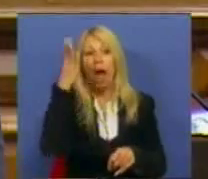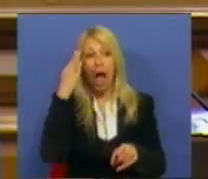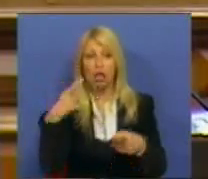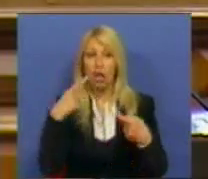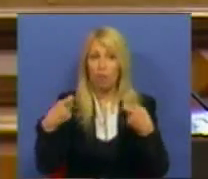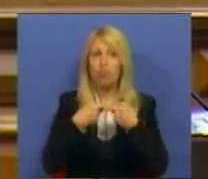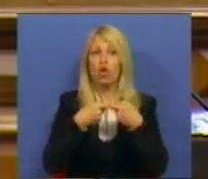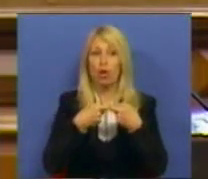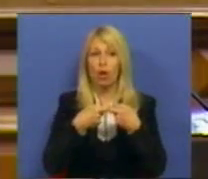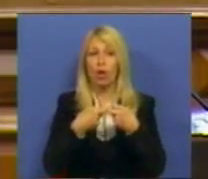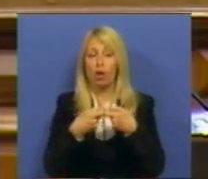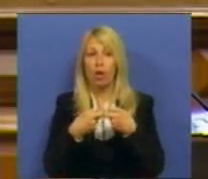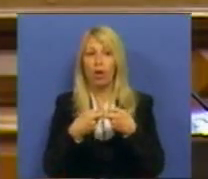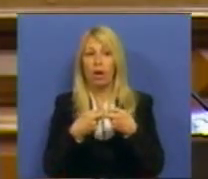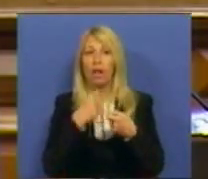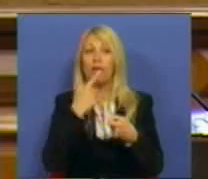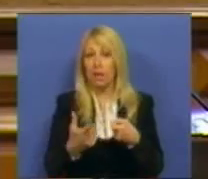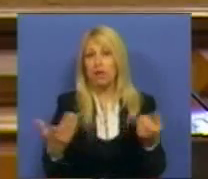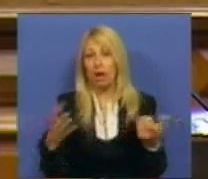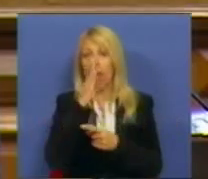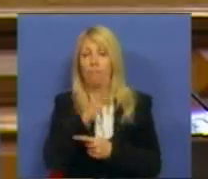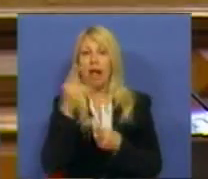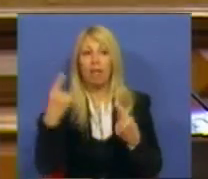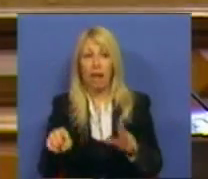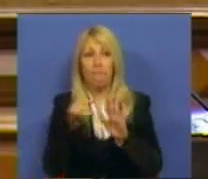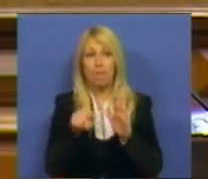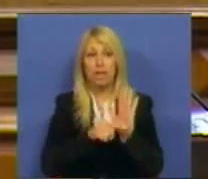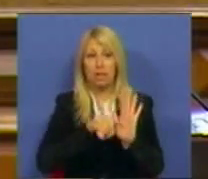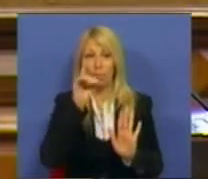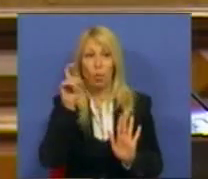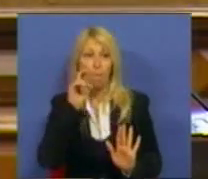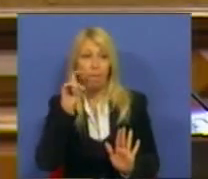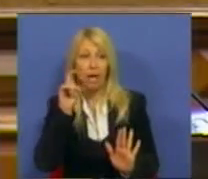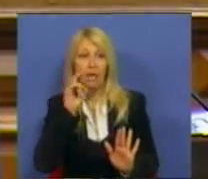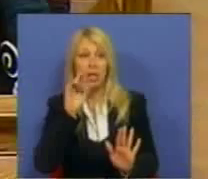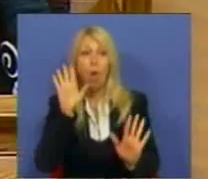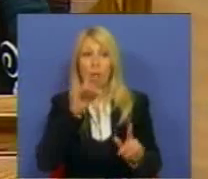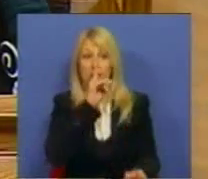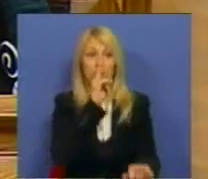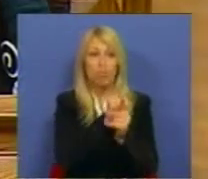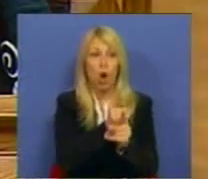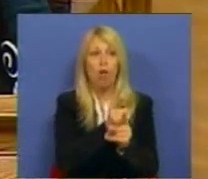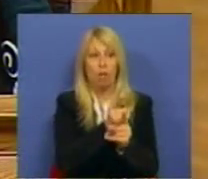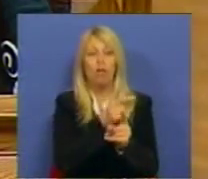dizer que se aplica o princípio da precaução ao mesmo tempo que se está a permitir o uso e o cultivo transgénicos no país? Obrigada.